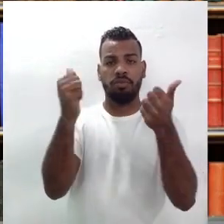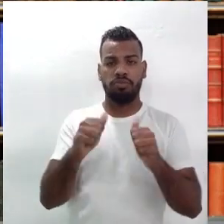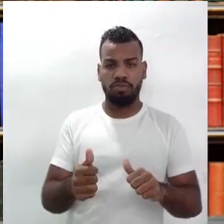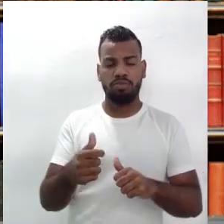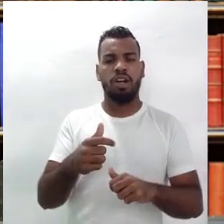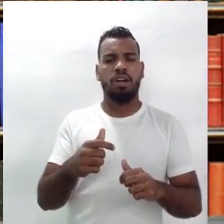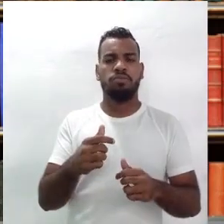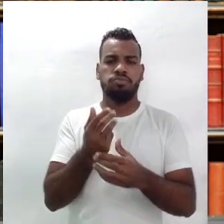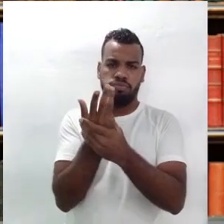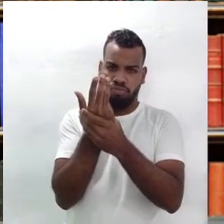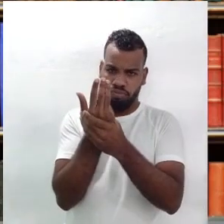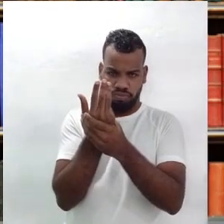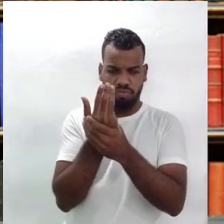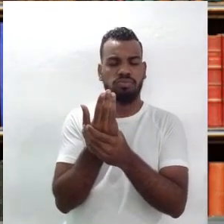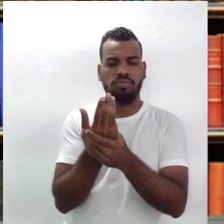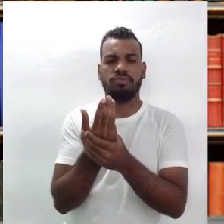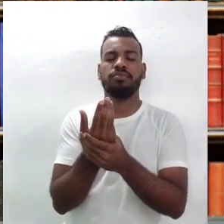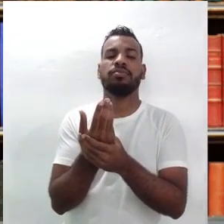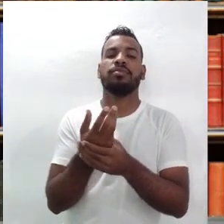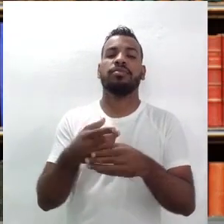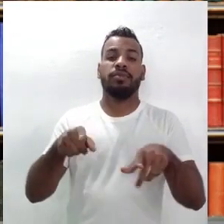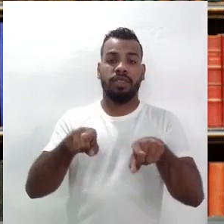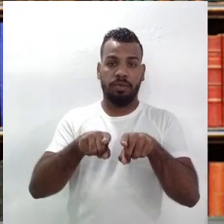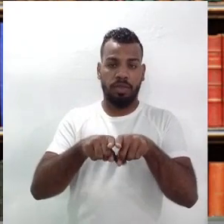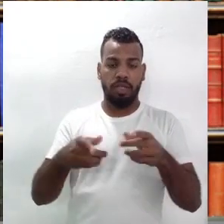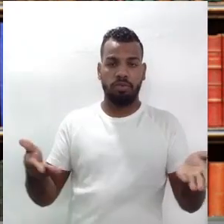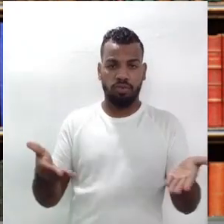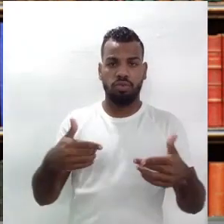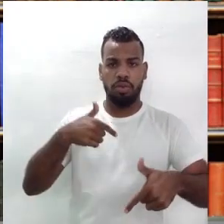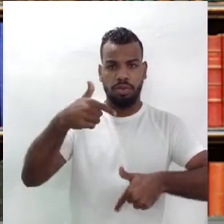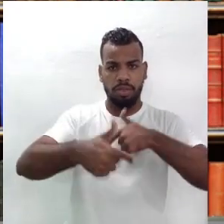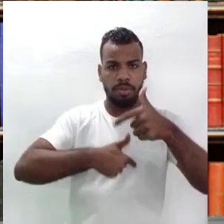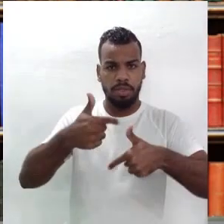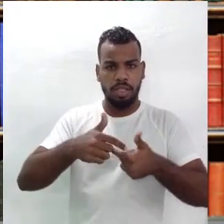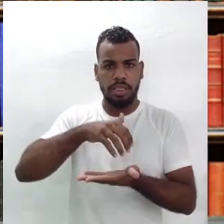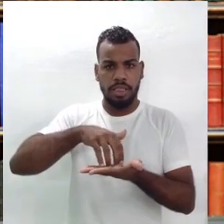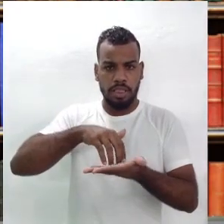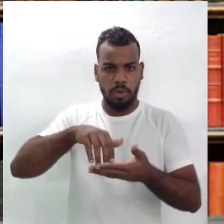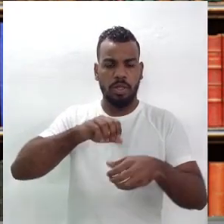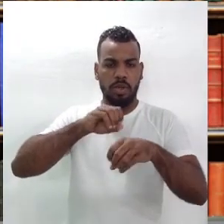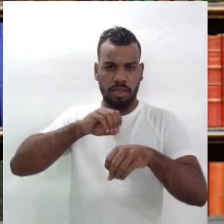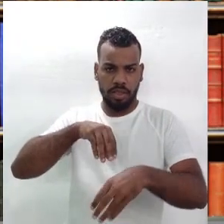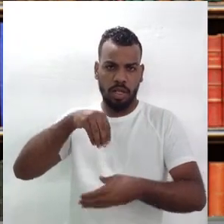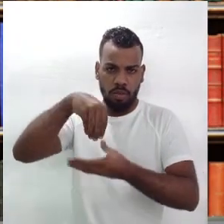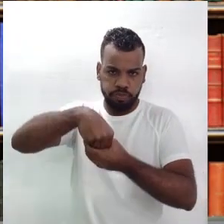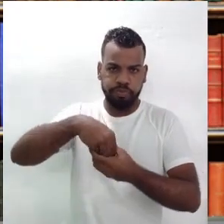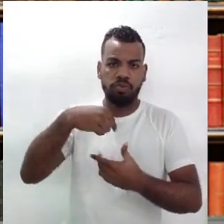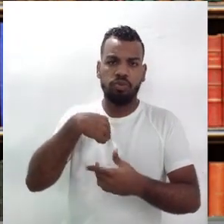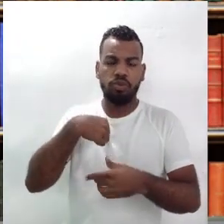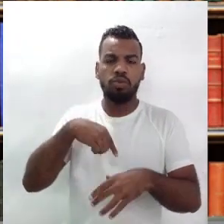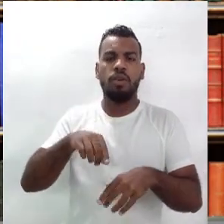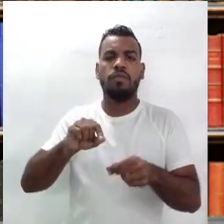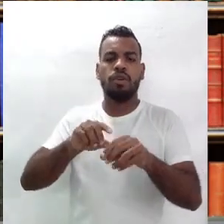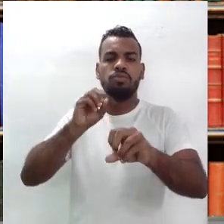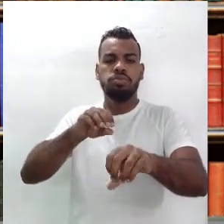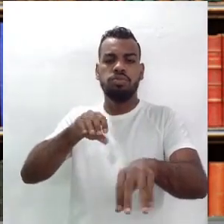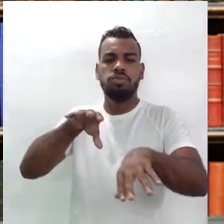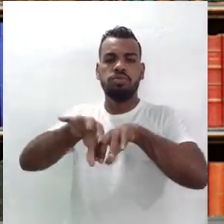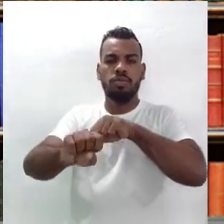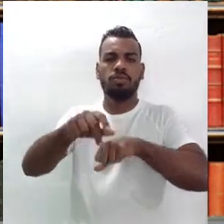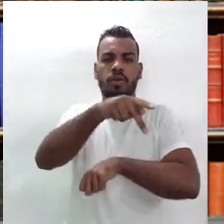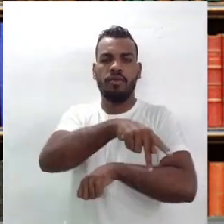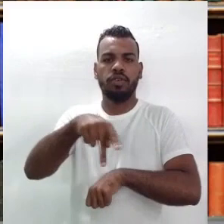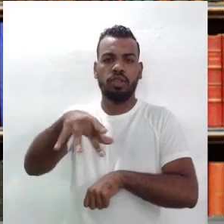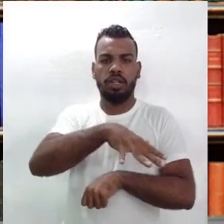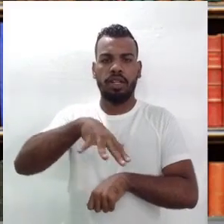Federal de Pernambuco e atualmente eu trabalho na Secretaria da Educação com formação de professores de